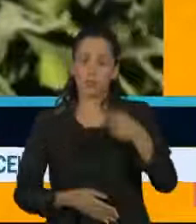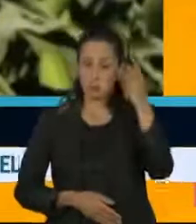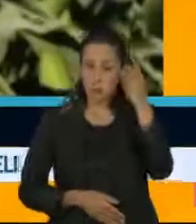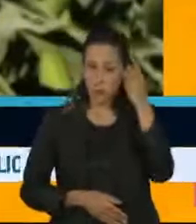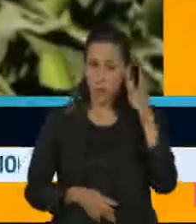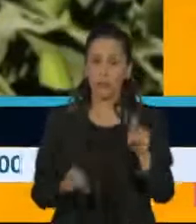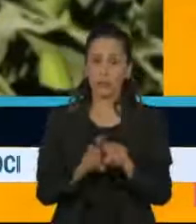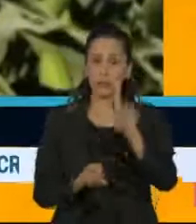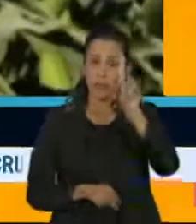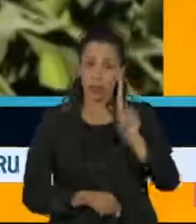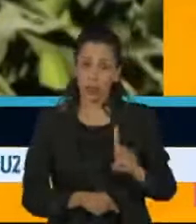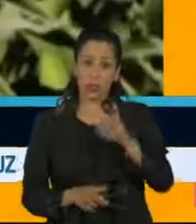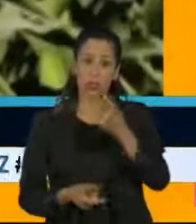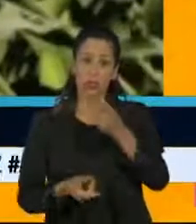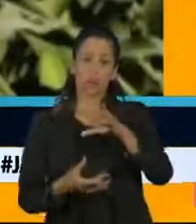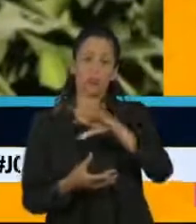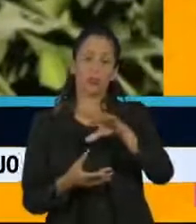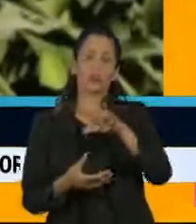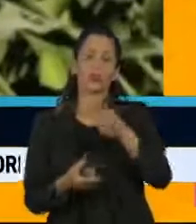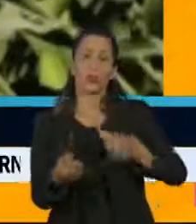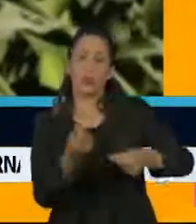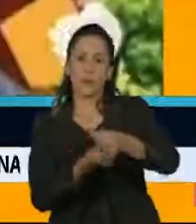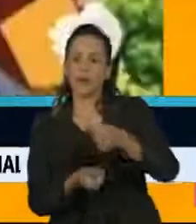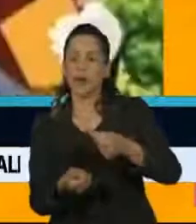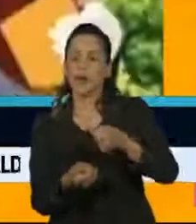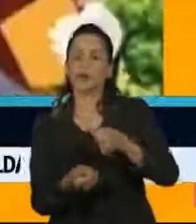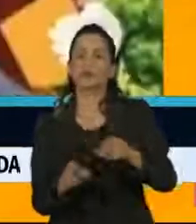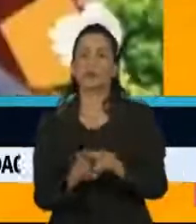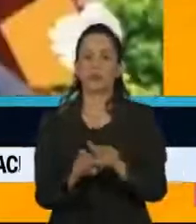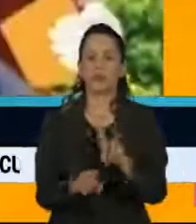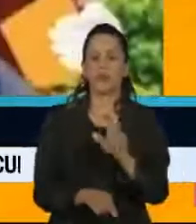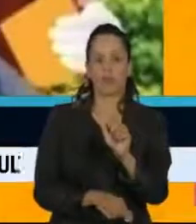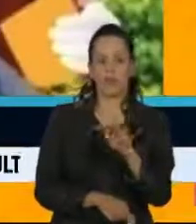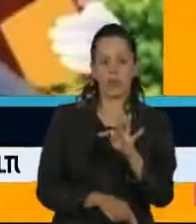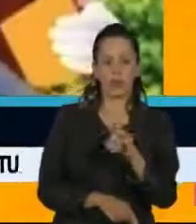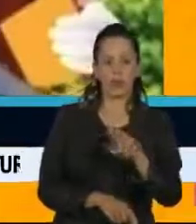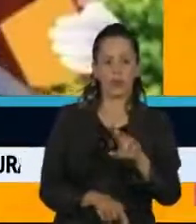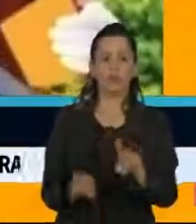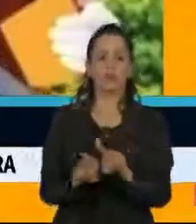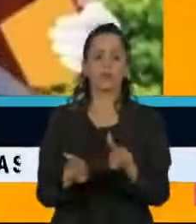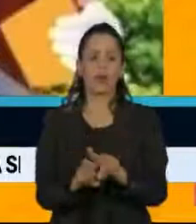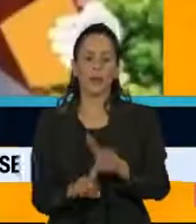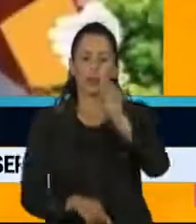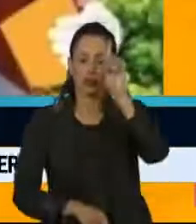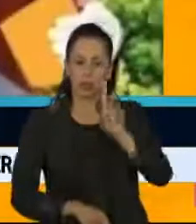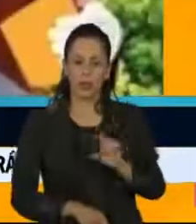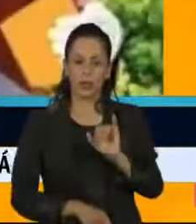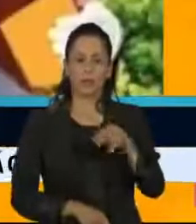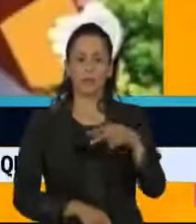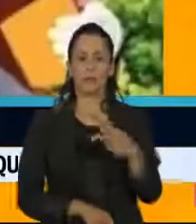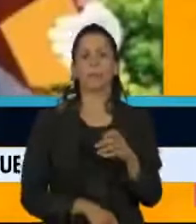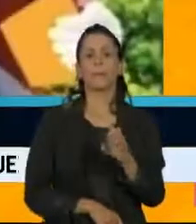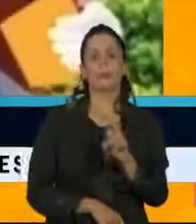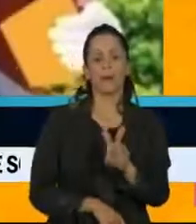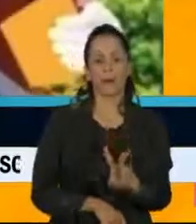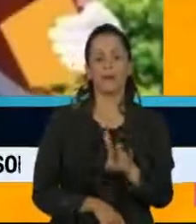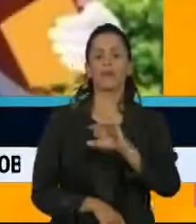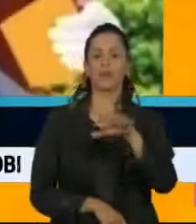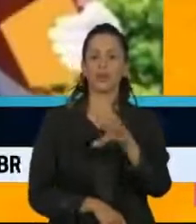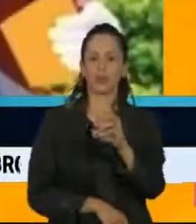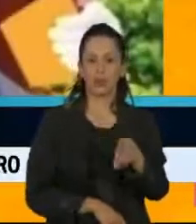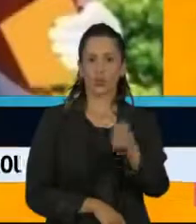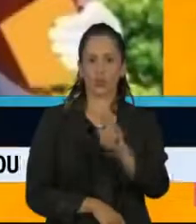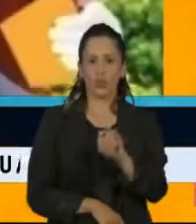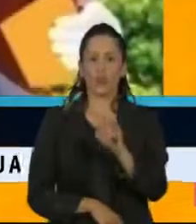Sustentabilidade, Latam Brasil da Singenta, Walter Brunner, o diretor-presidente do IPEV, Instituto Nacional de Processamento de Embalagens